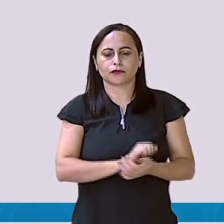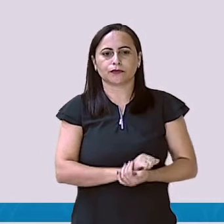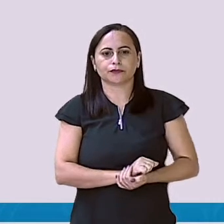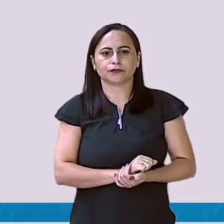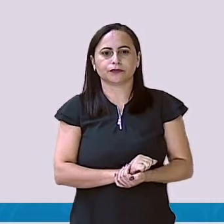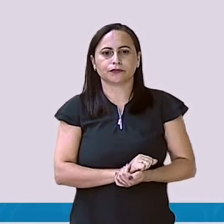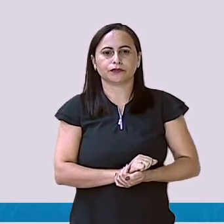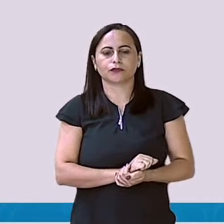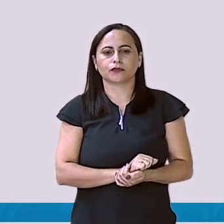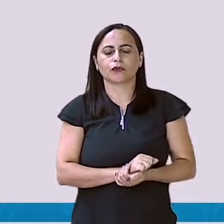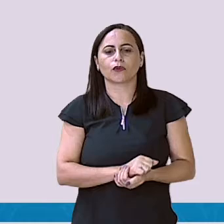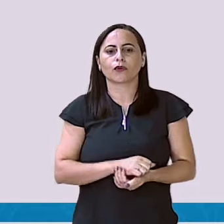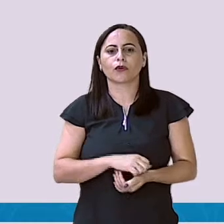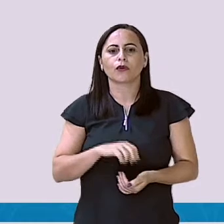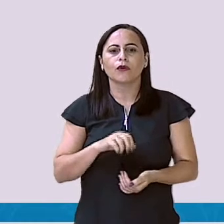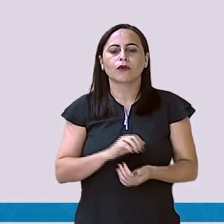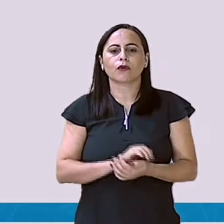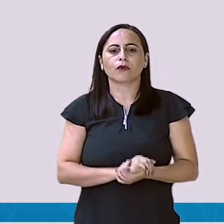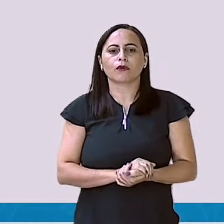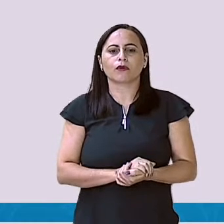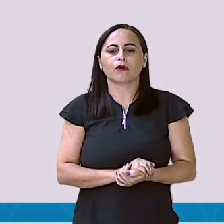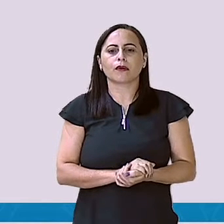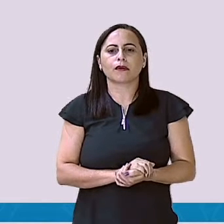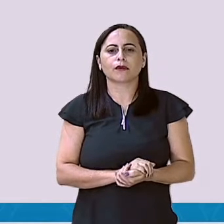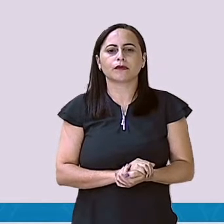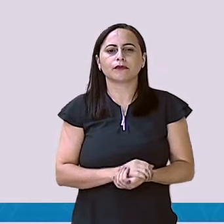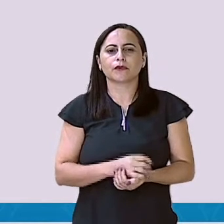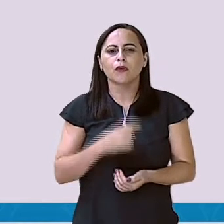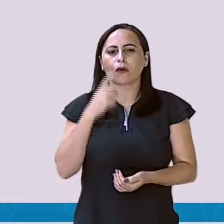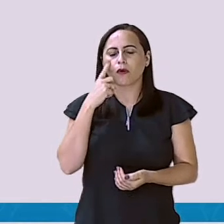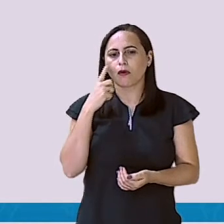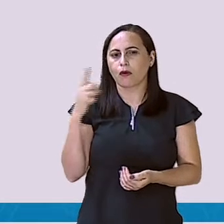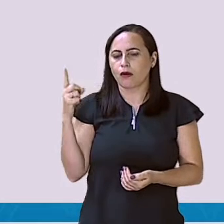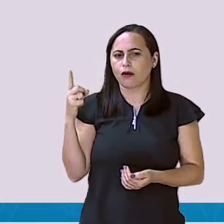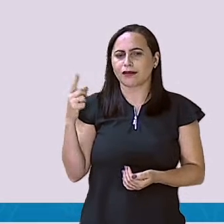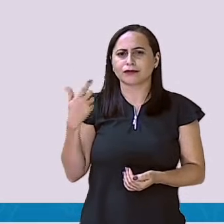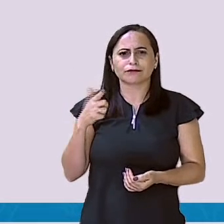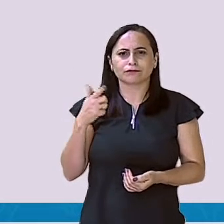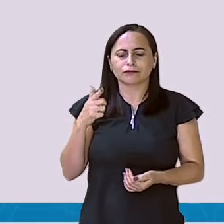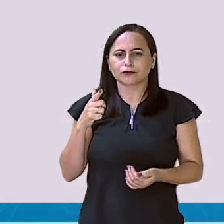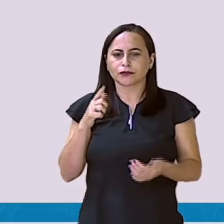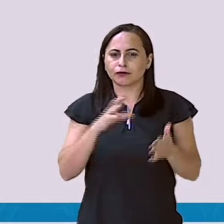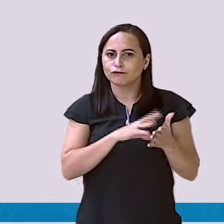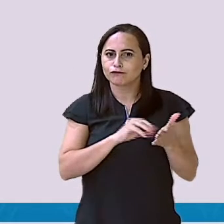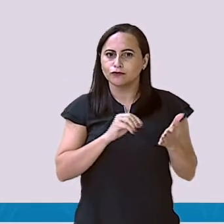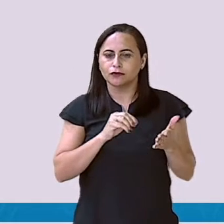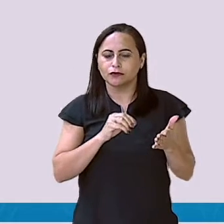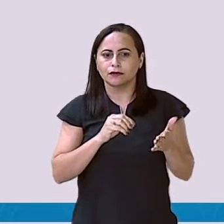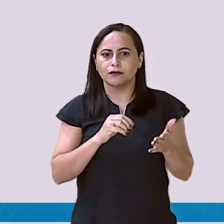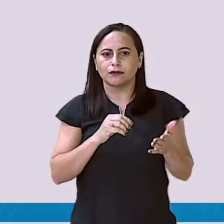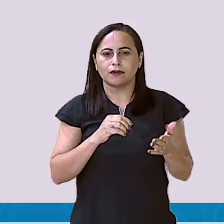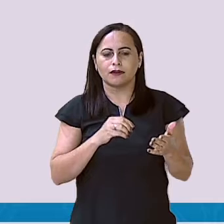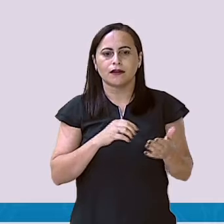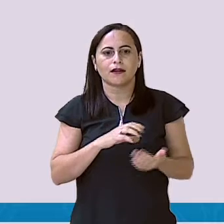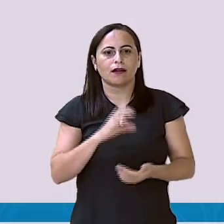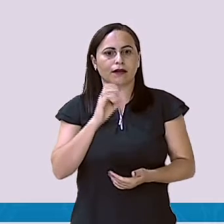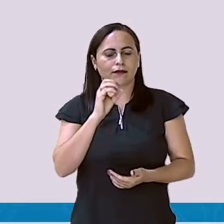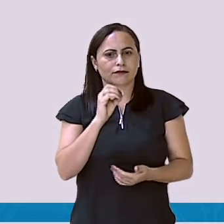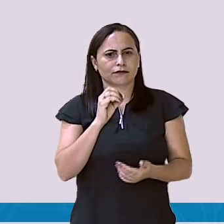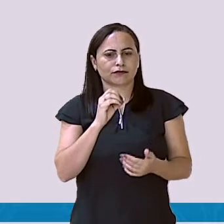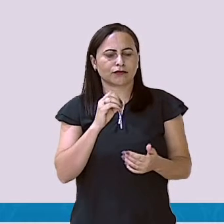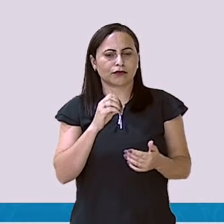unidade para a dezena, eu vejo que não tem como eu tirar 7 de zero. E também, o meu